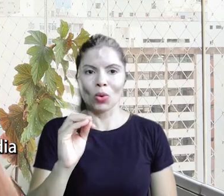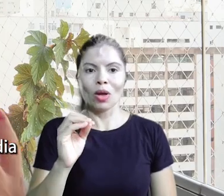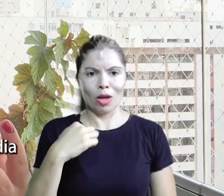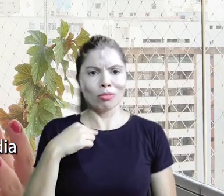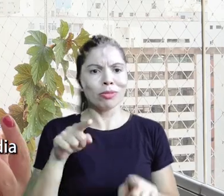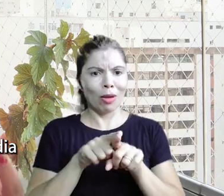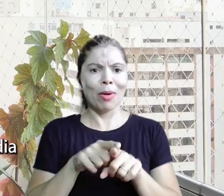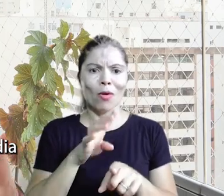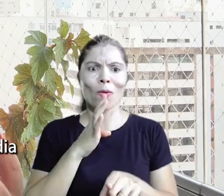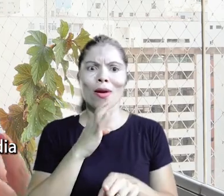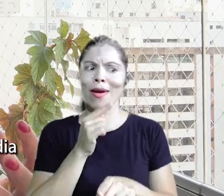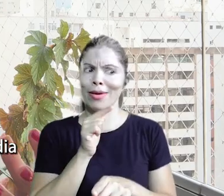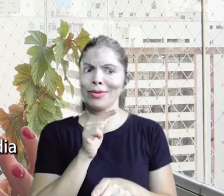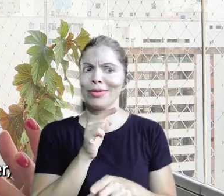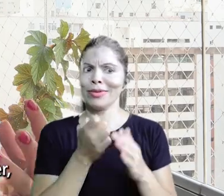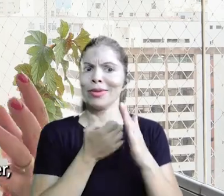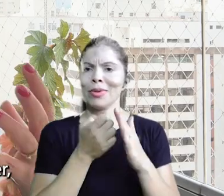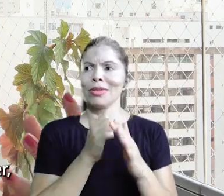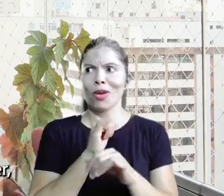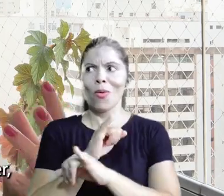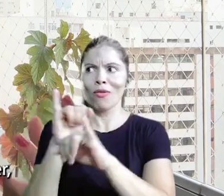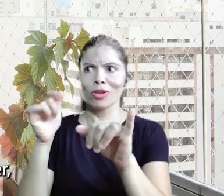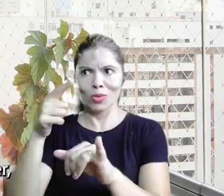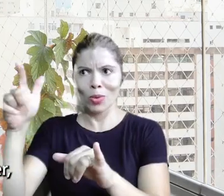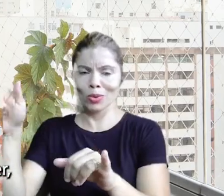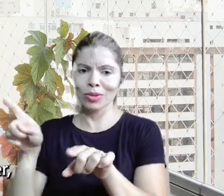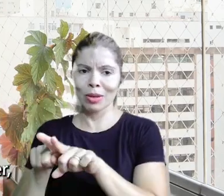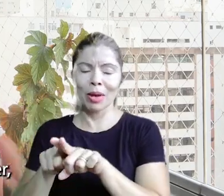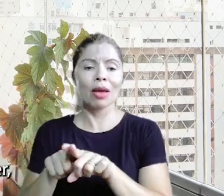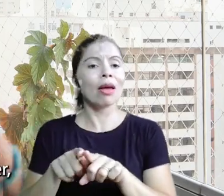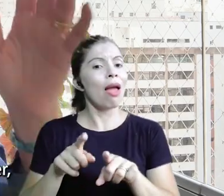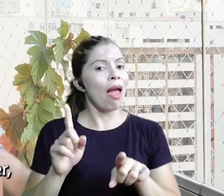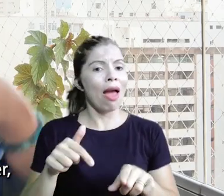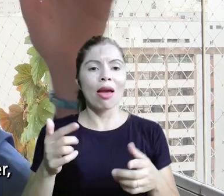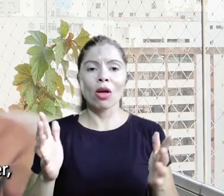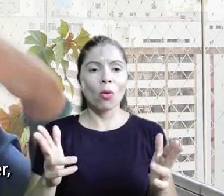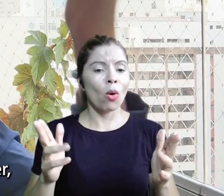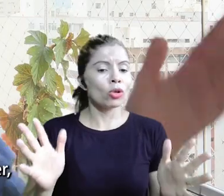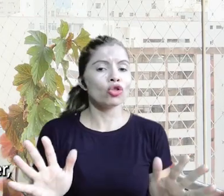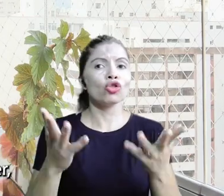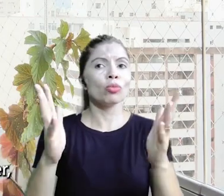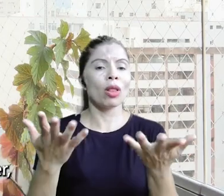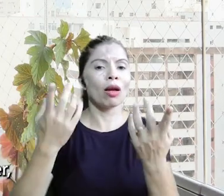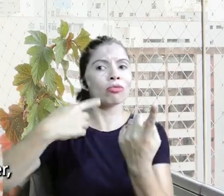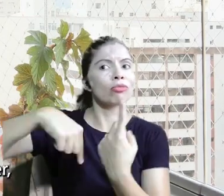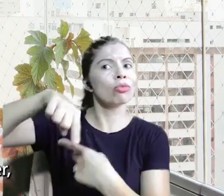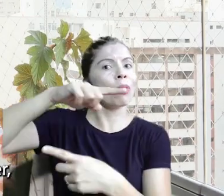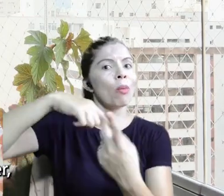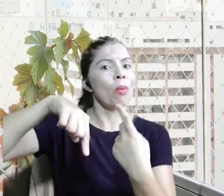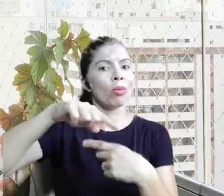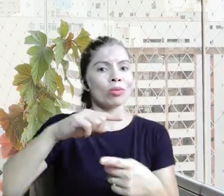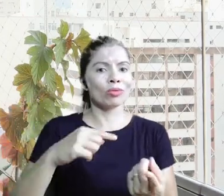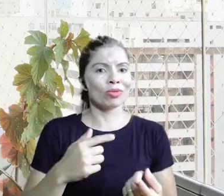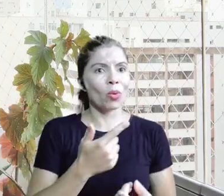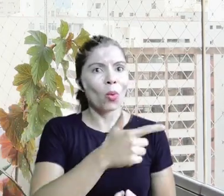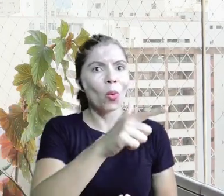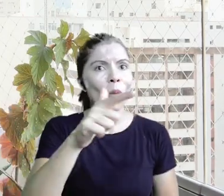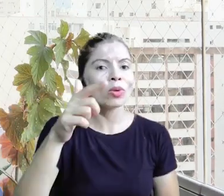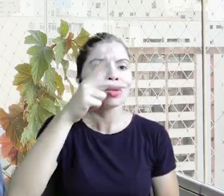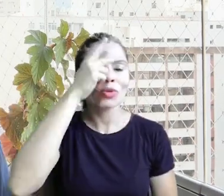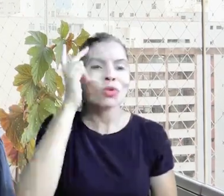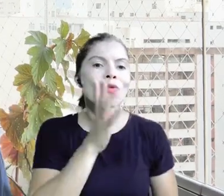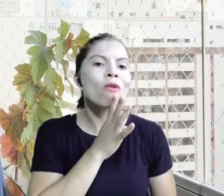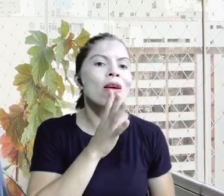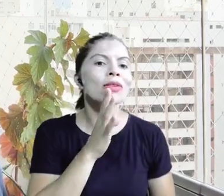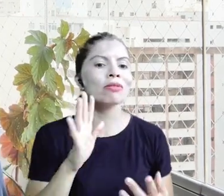aquele impacto do dia, a gente conhecer mulheres que estão fazendo tanta diferença, a gente vai estimulando outras a fazer. Mas no final do